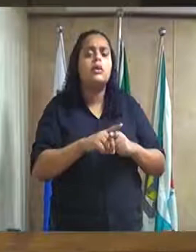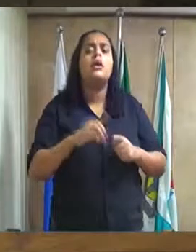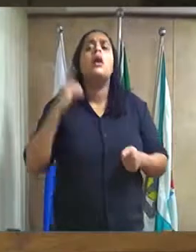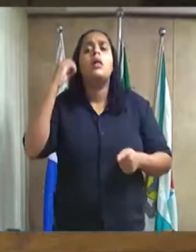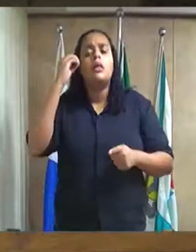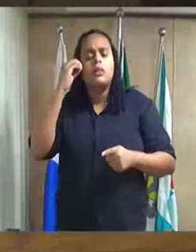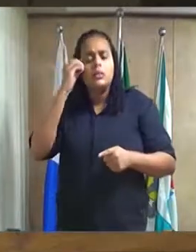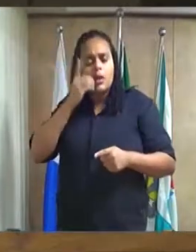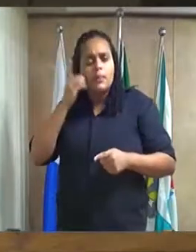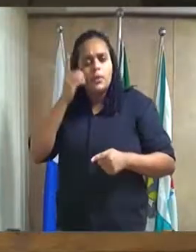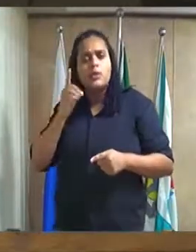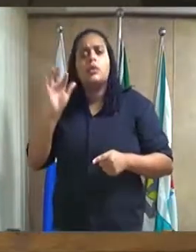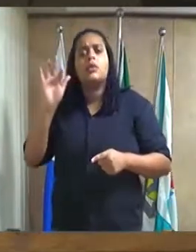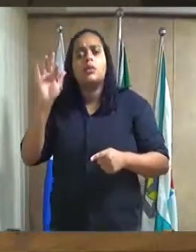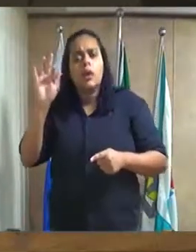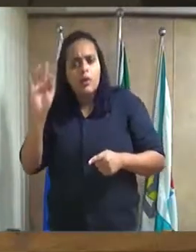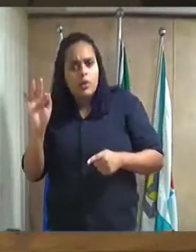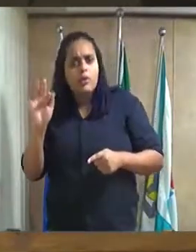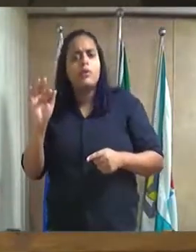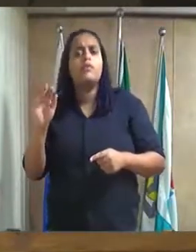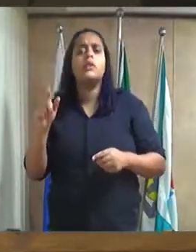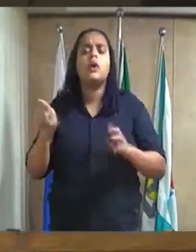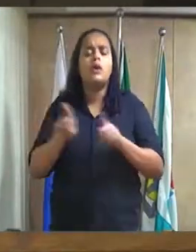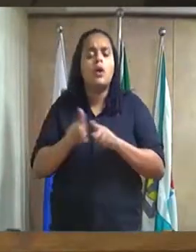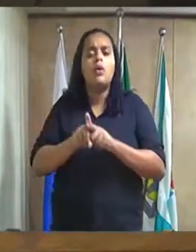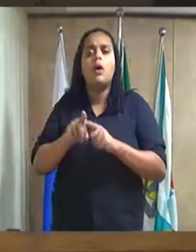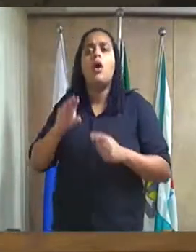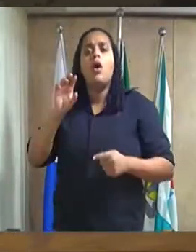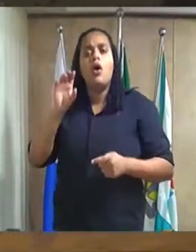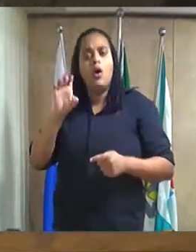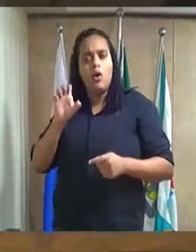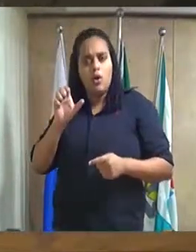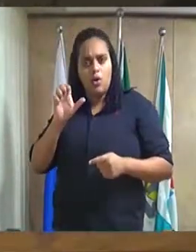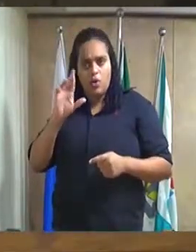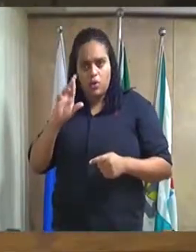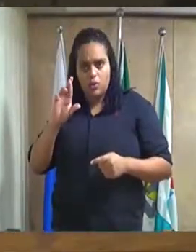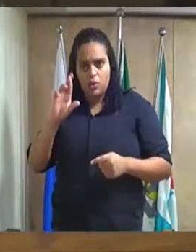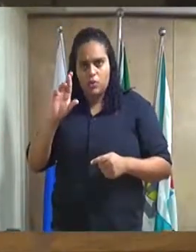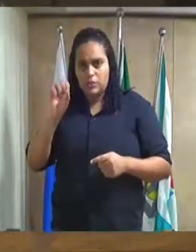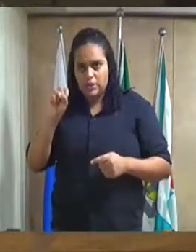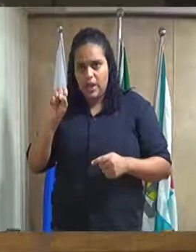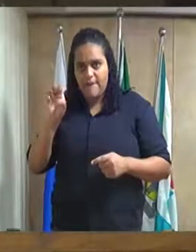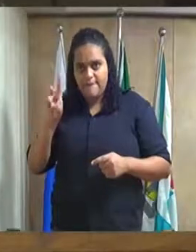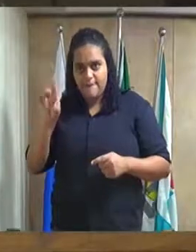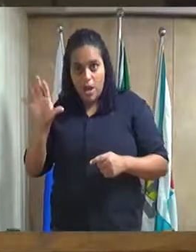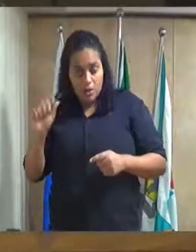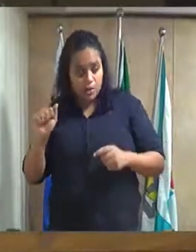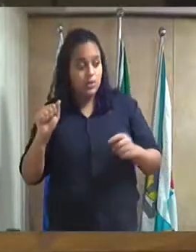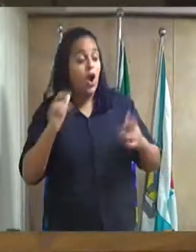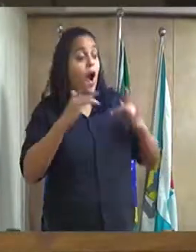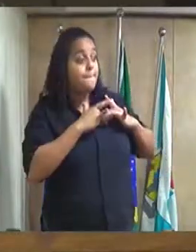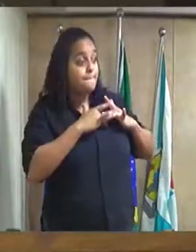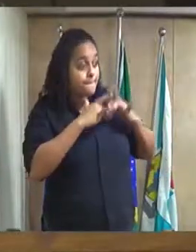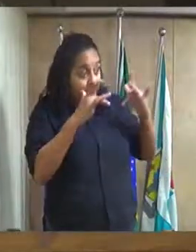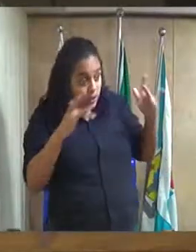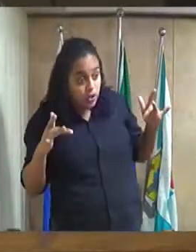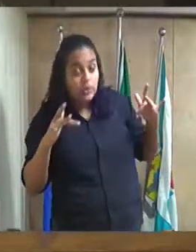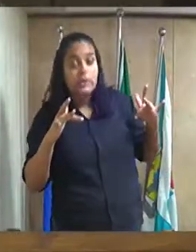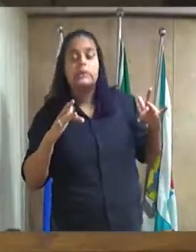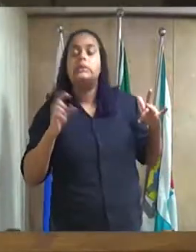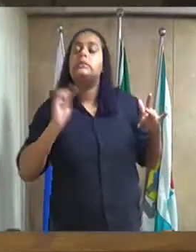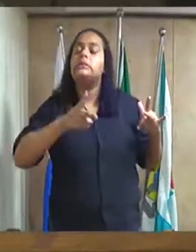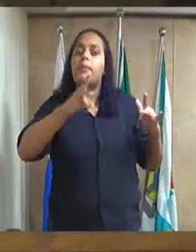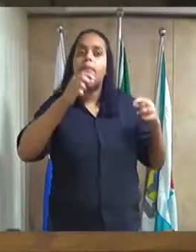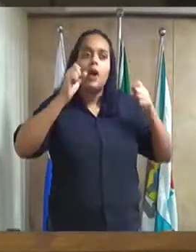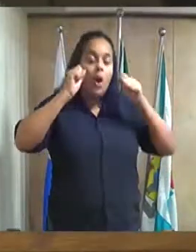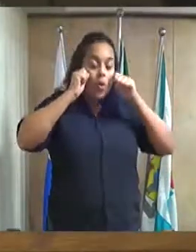Rosenberg Reis, que agora pôde retornar por causa do período eleitoral, que ele tem uma paixão de acordar todos os dias cedo para